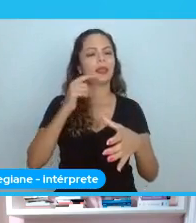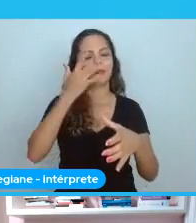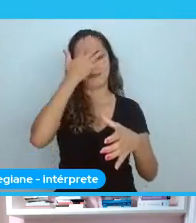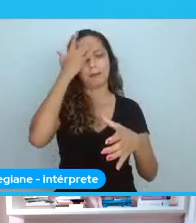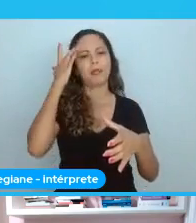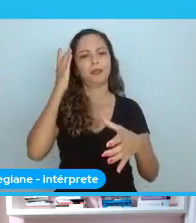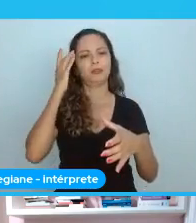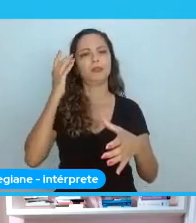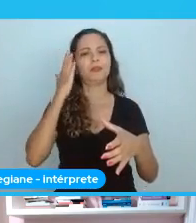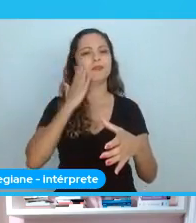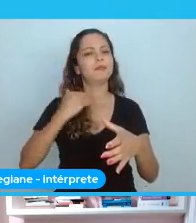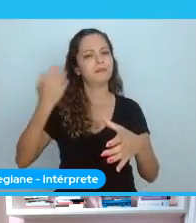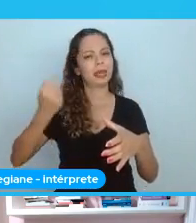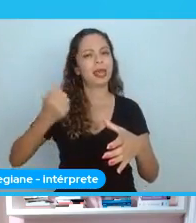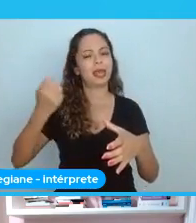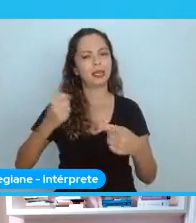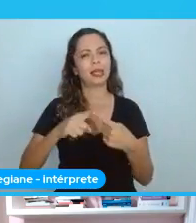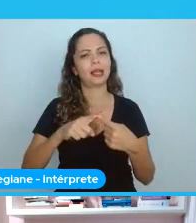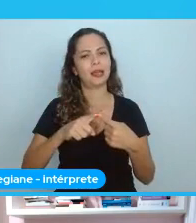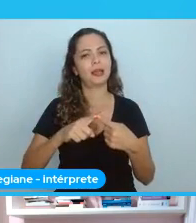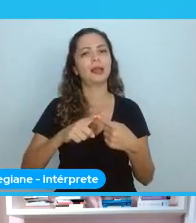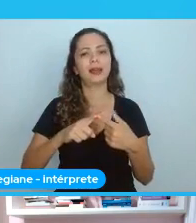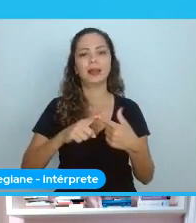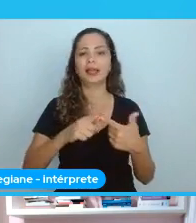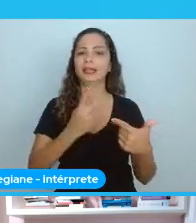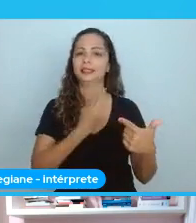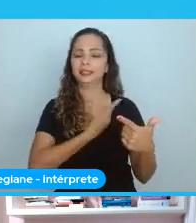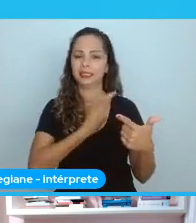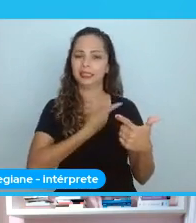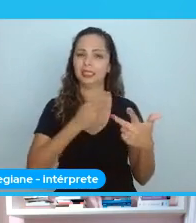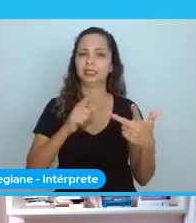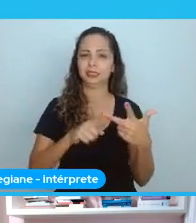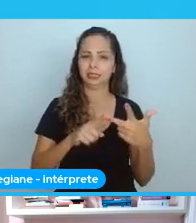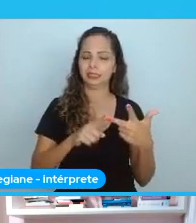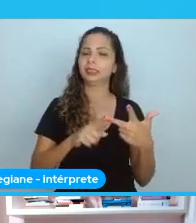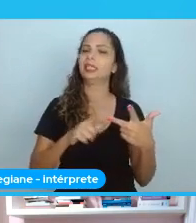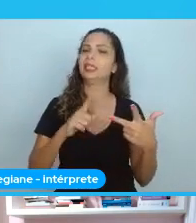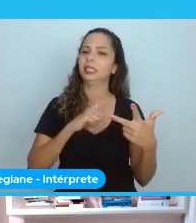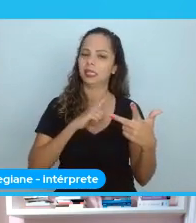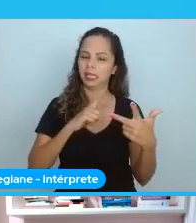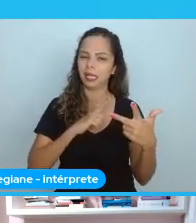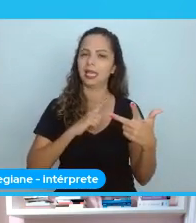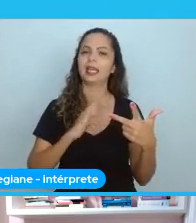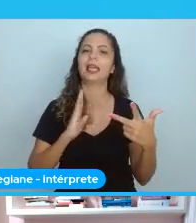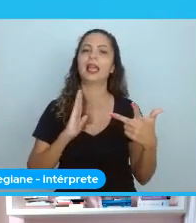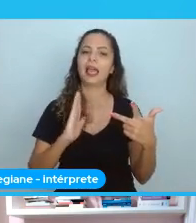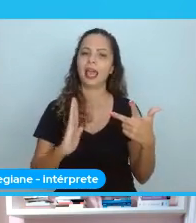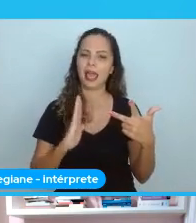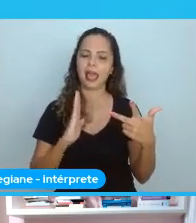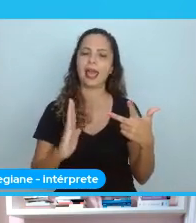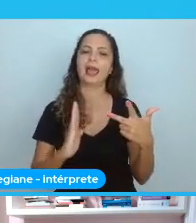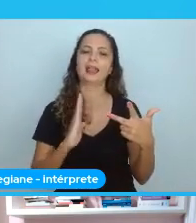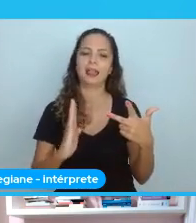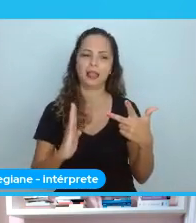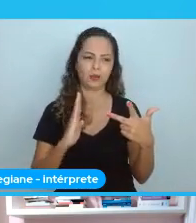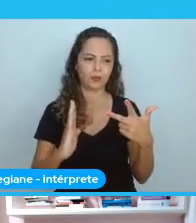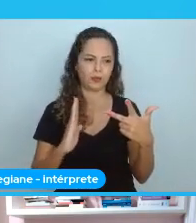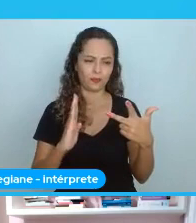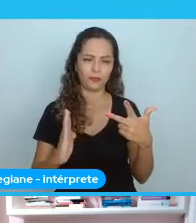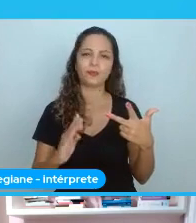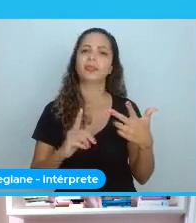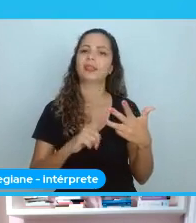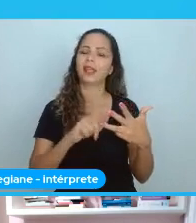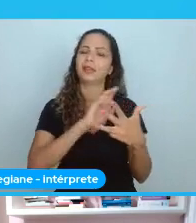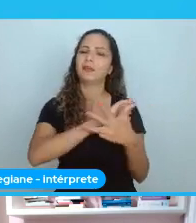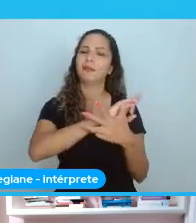ela tem pessoas heterossexuais. Que atitudes preconceituosas, elas correm o risco de acontecer. Isso faz com que você entenda que